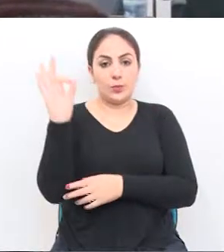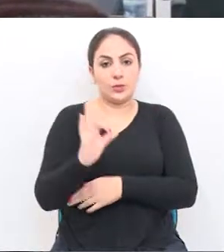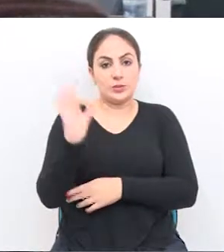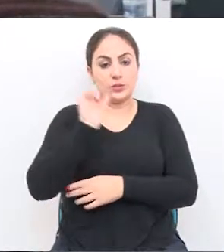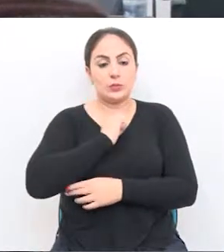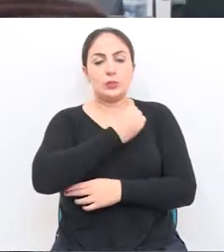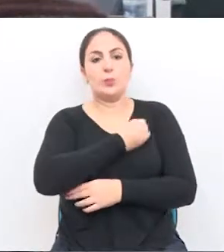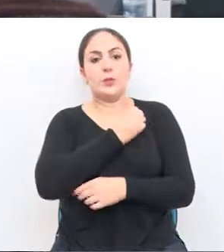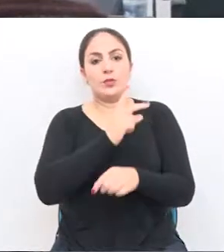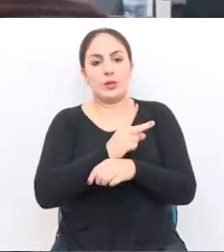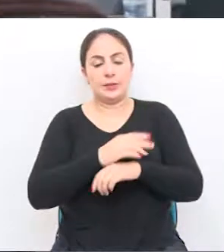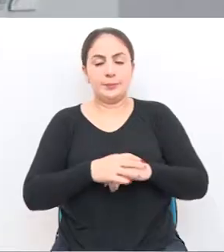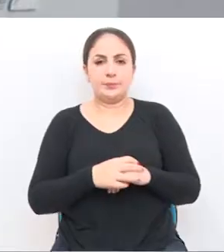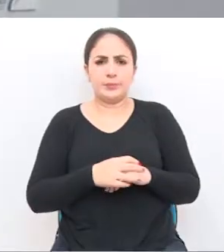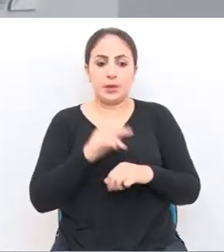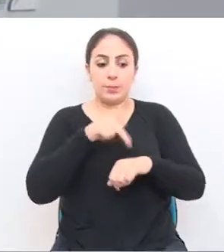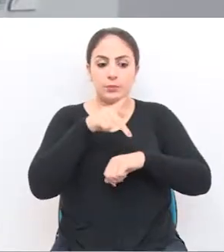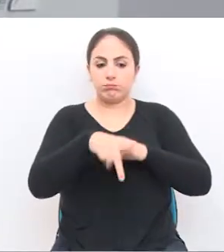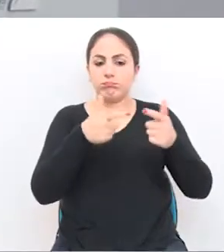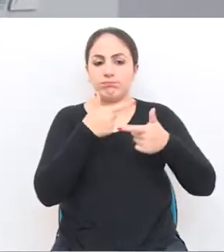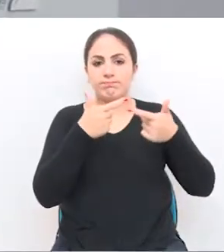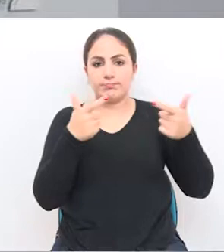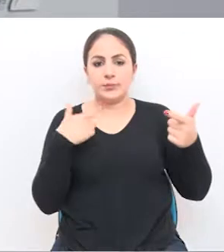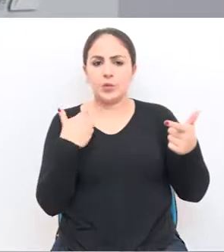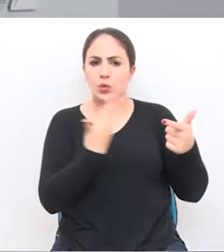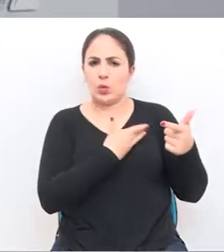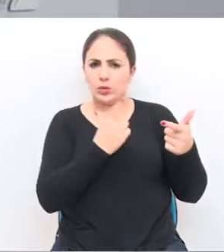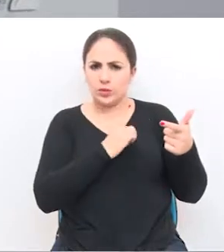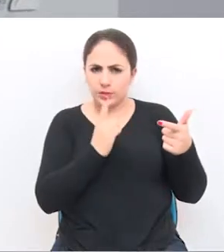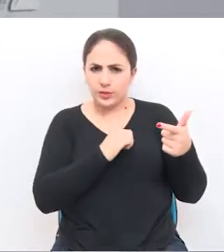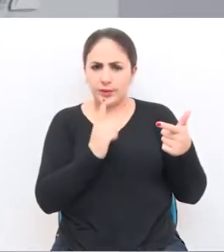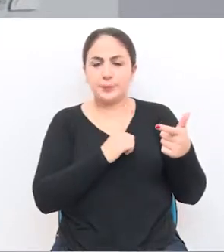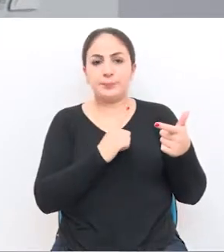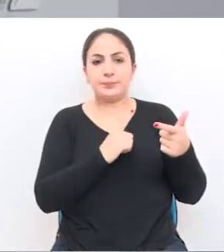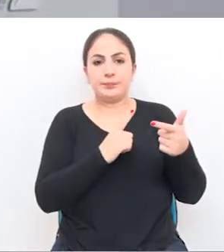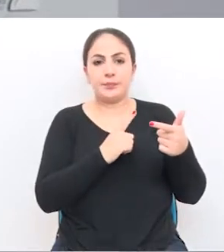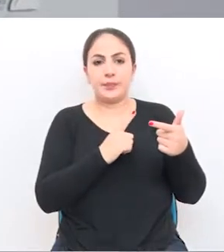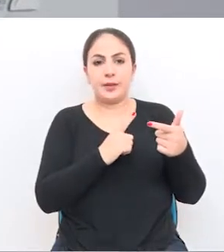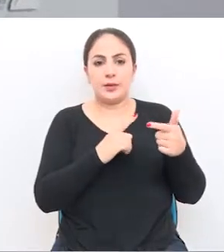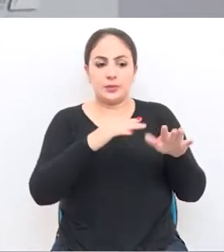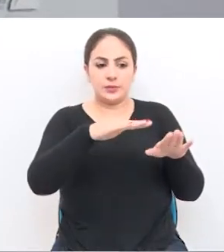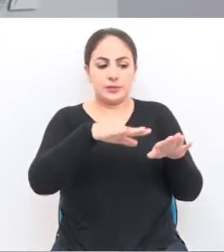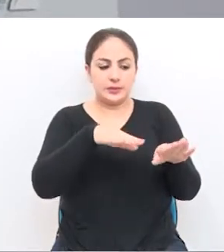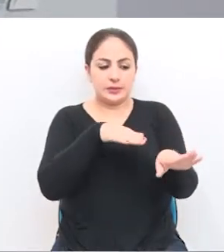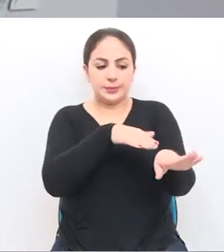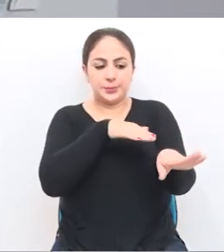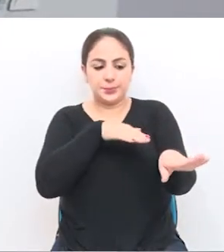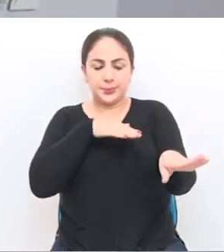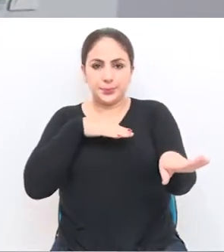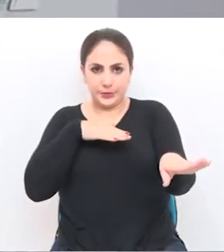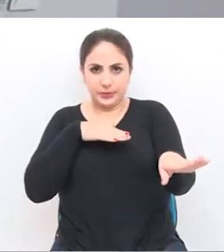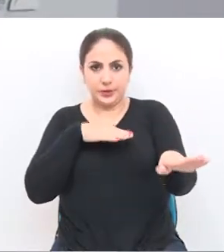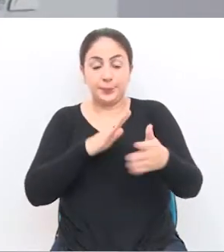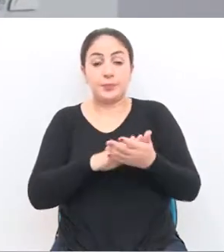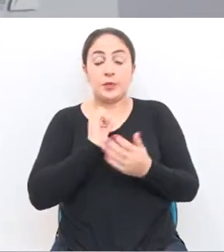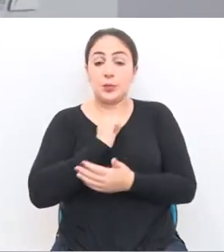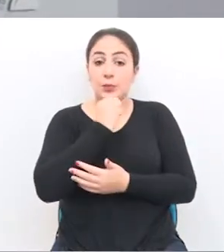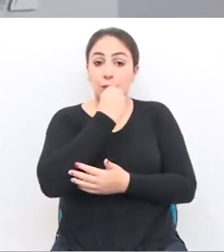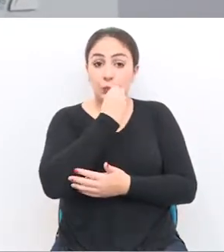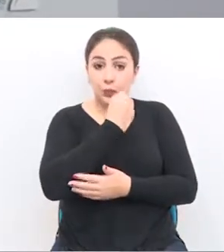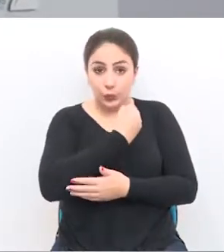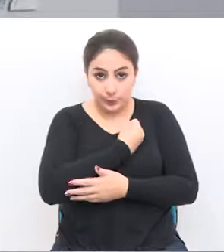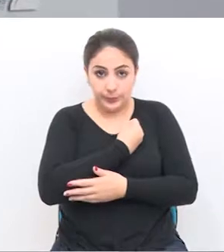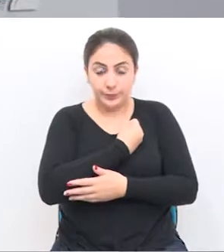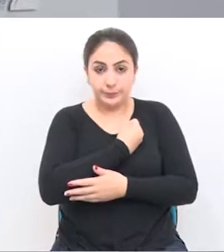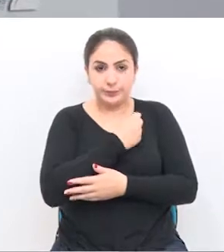número de vagas no local. O Passo Fundo vem crescendo. Nós temos um estacionamento rotativo da cidade, que com um